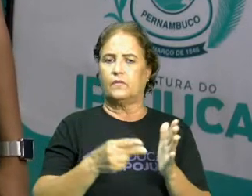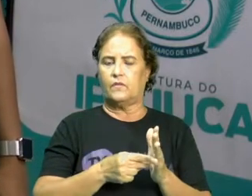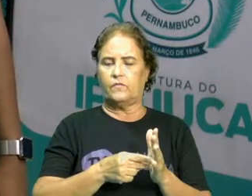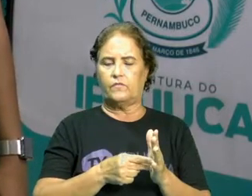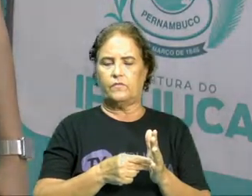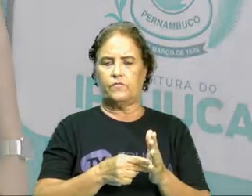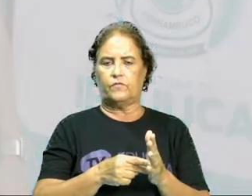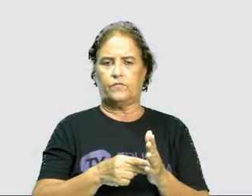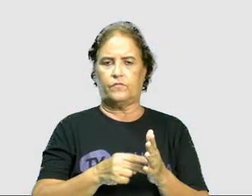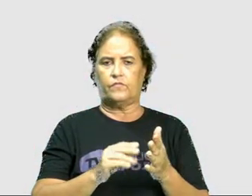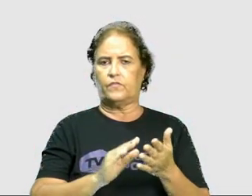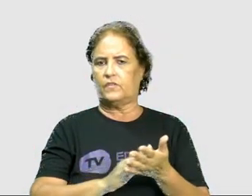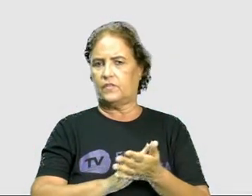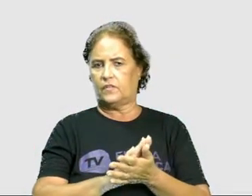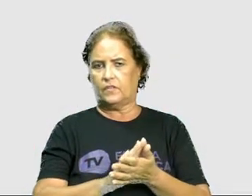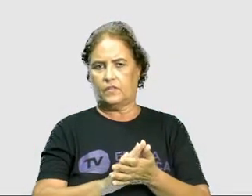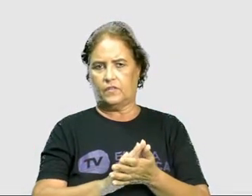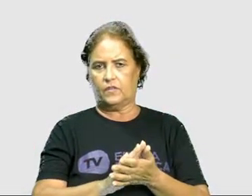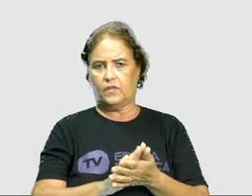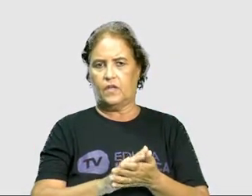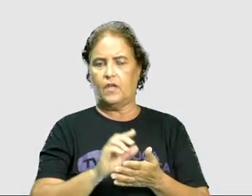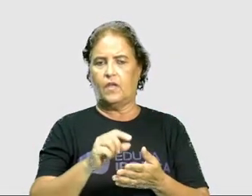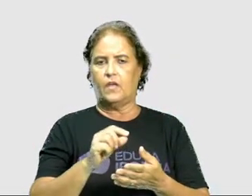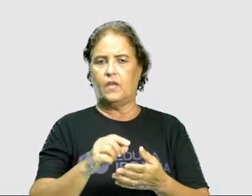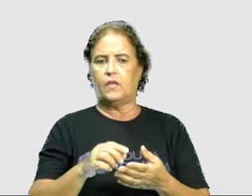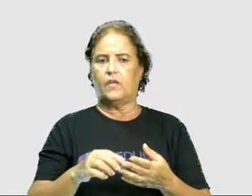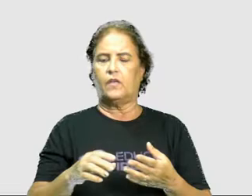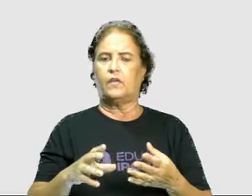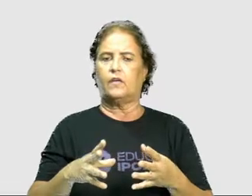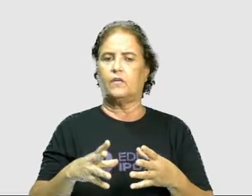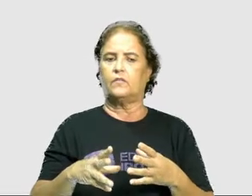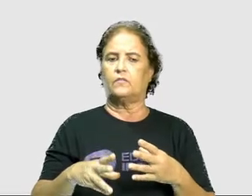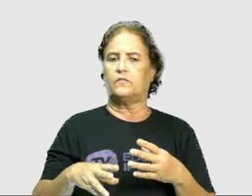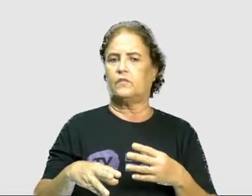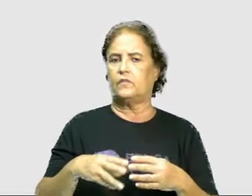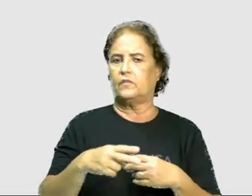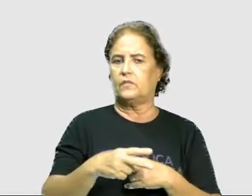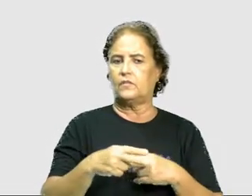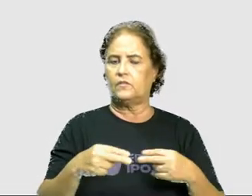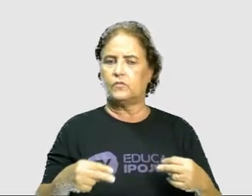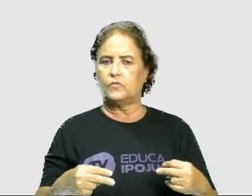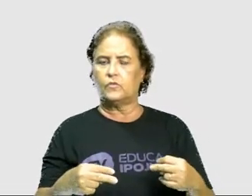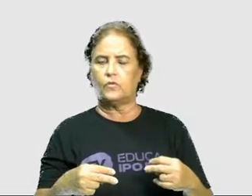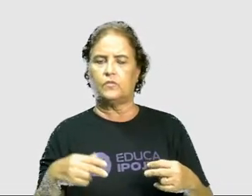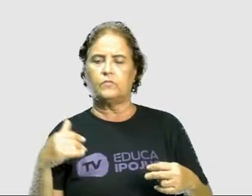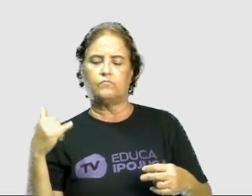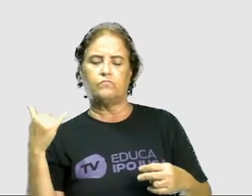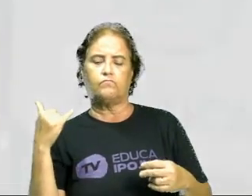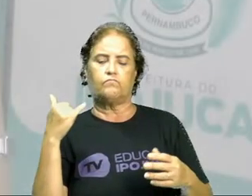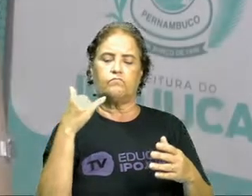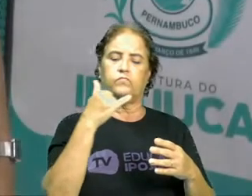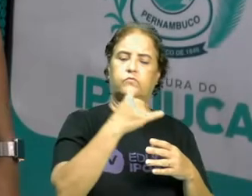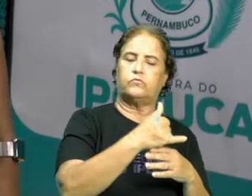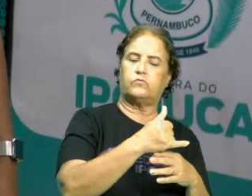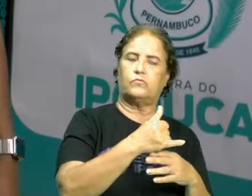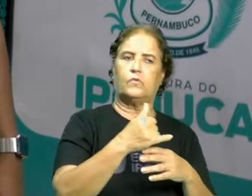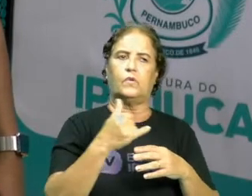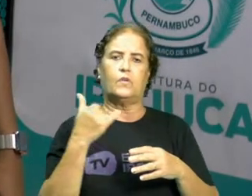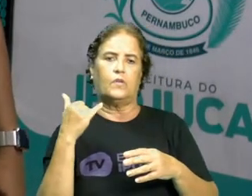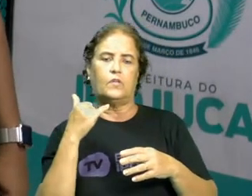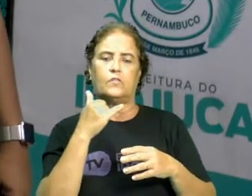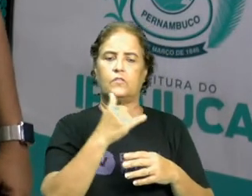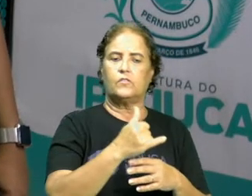Nada mais é do que a capacidade da matéria de deixar correr energia elétrica. De deixar